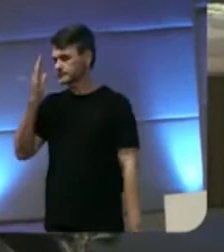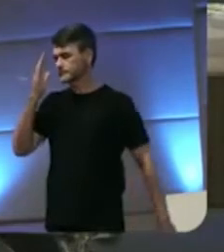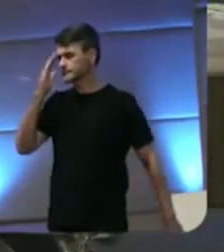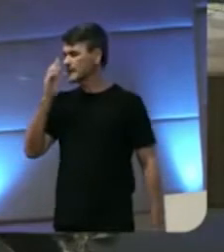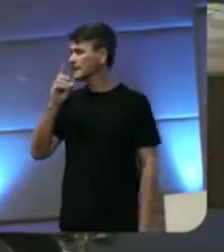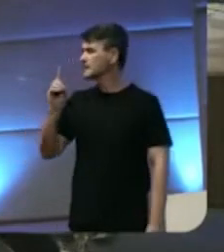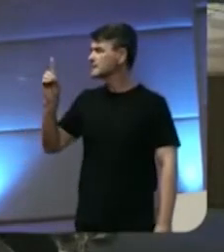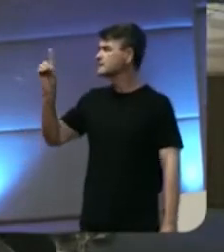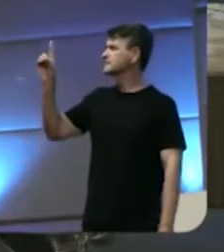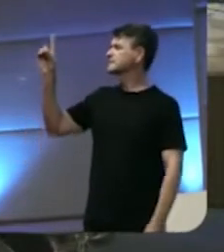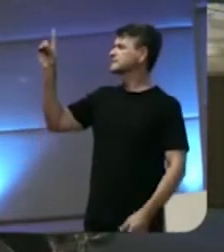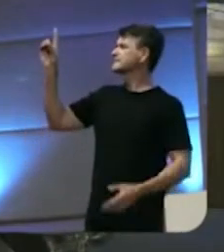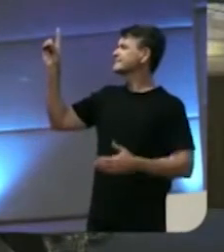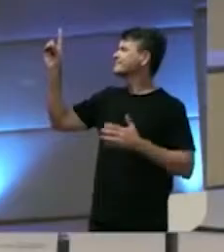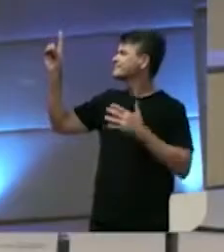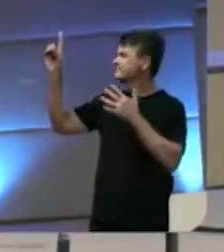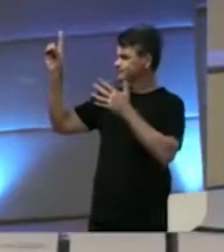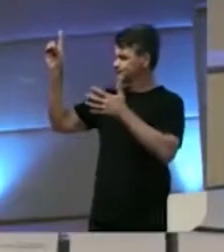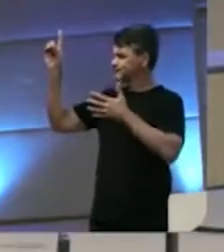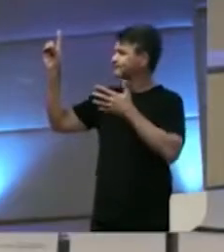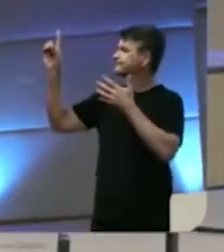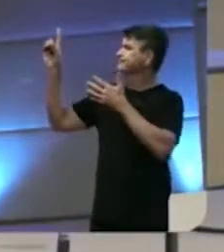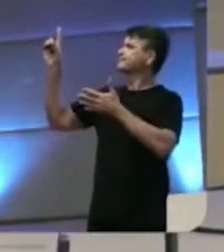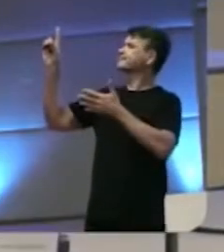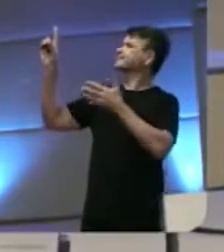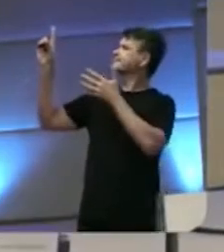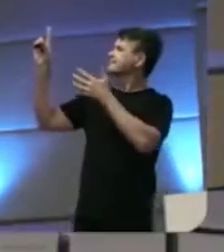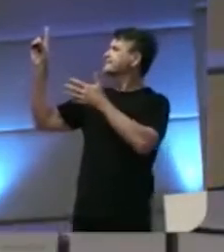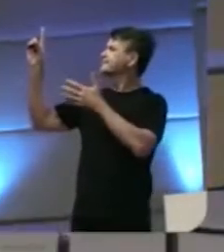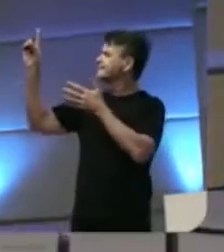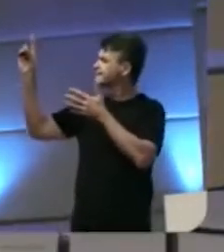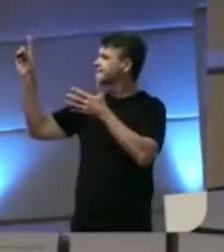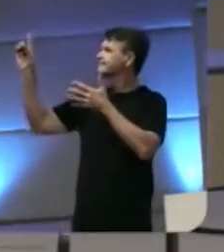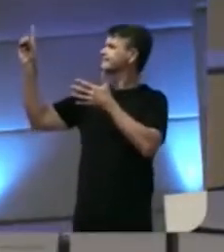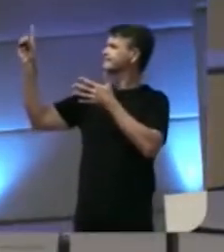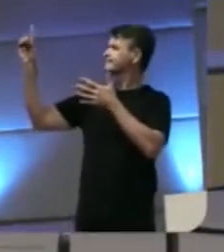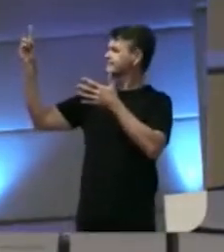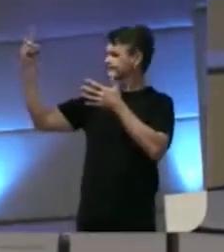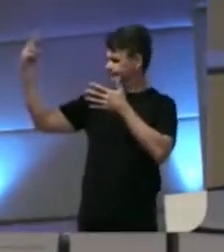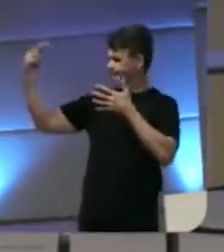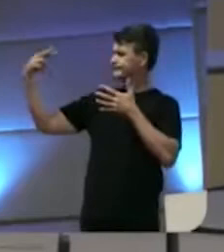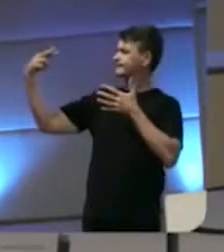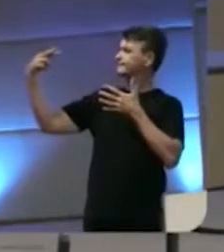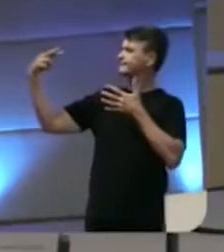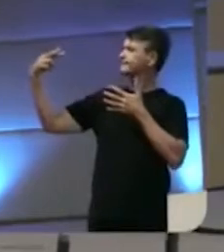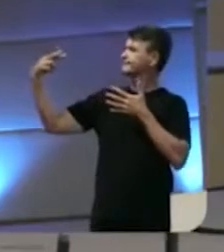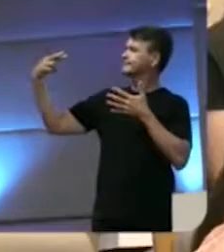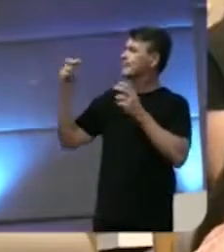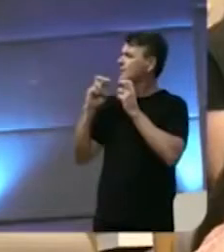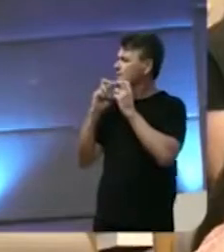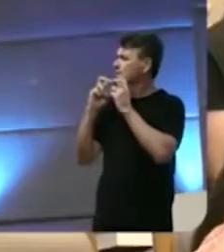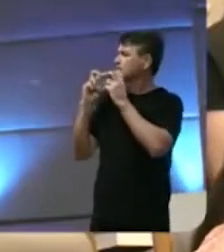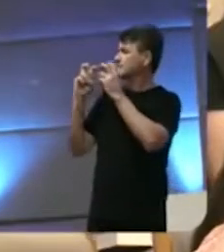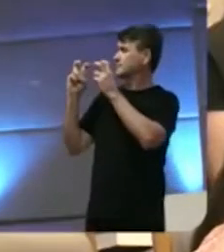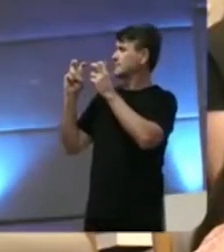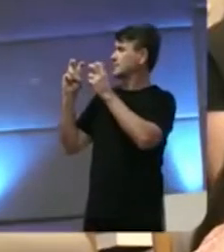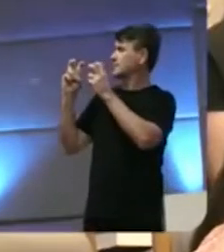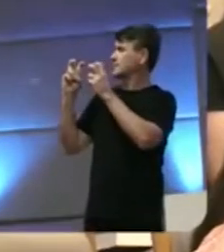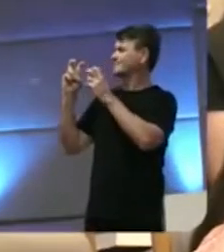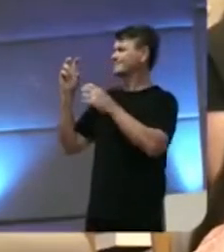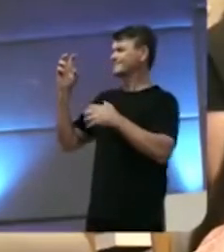ouvidos, exclusíveis para ouvir meu clamor